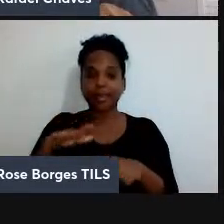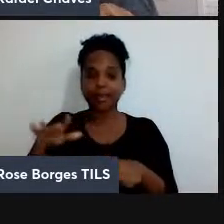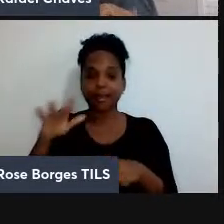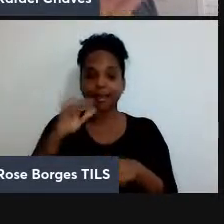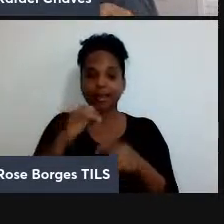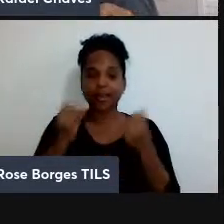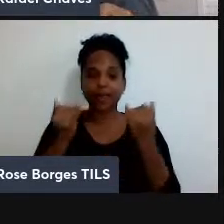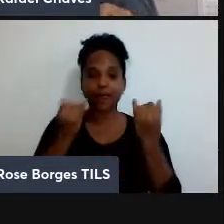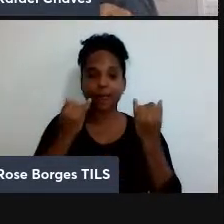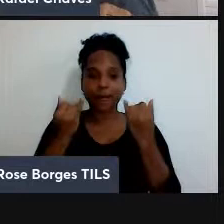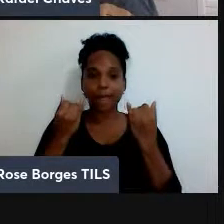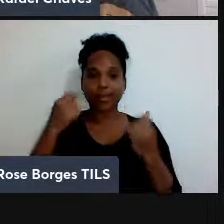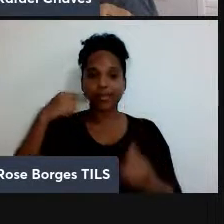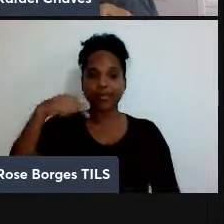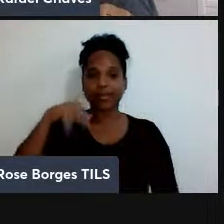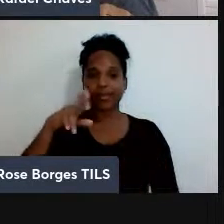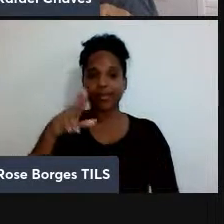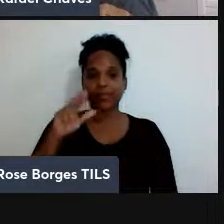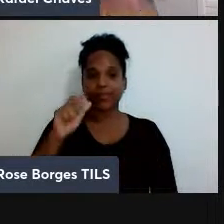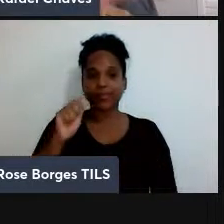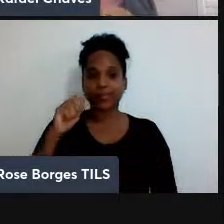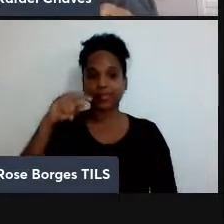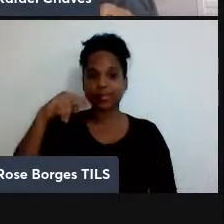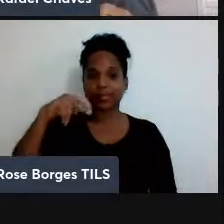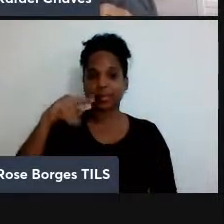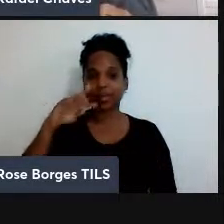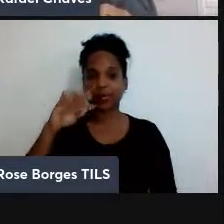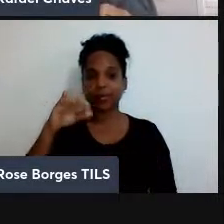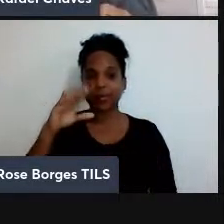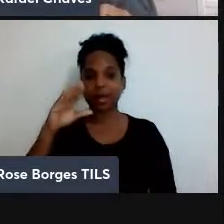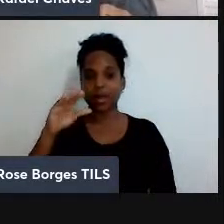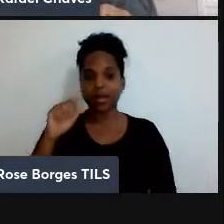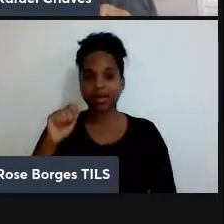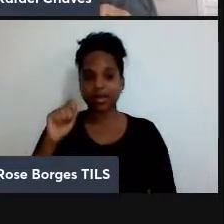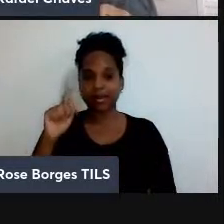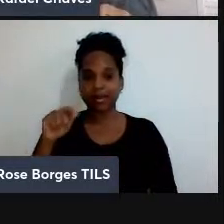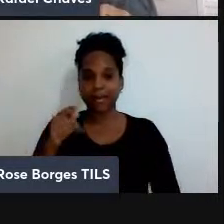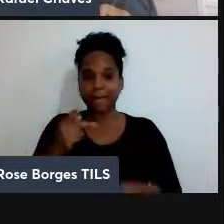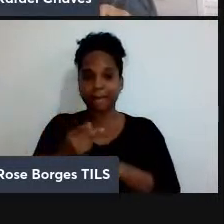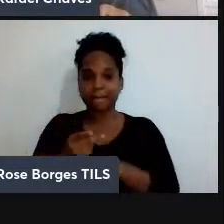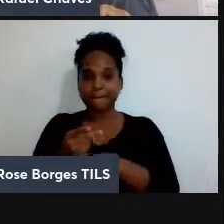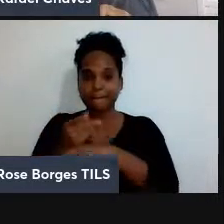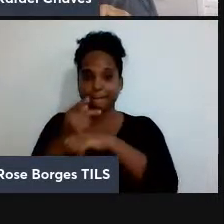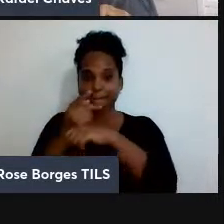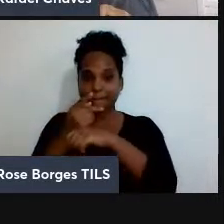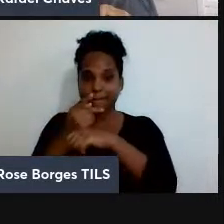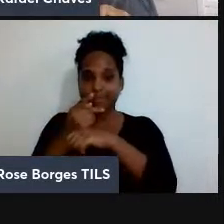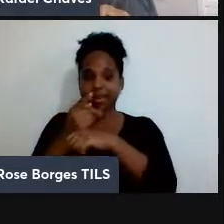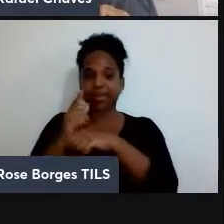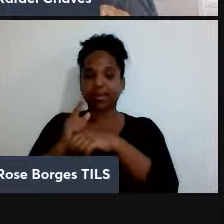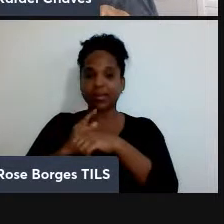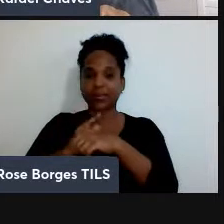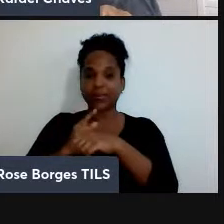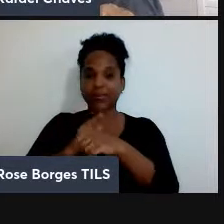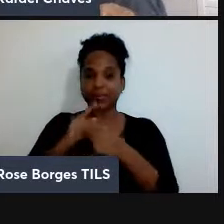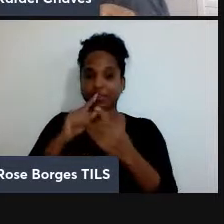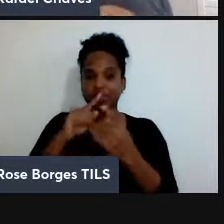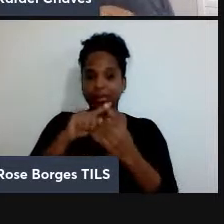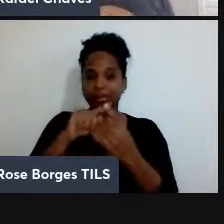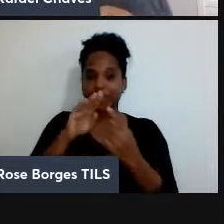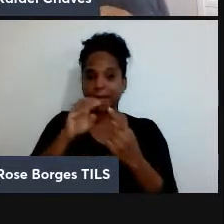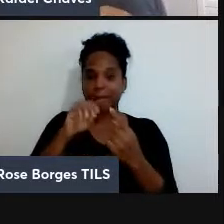dar esse prêmio. Então, os laureados foram o Charles Bennett